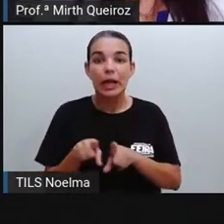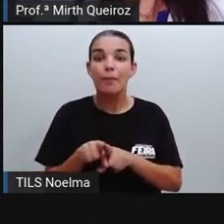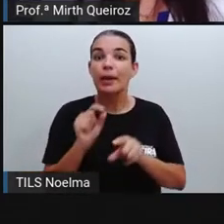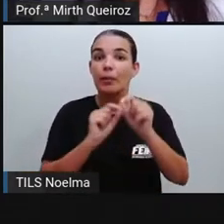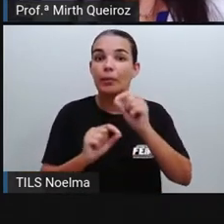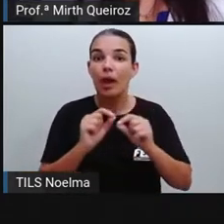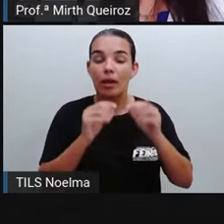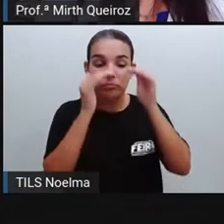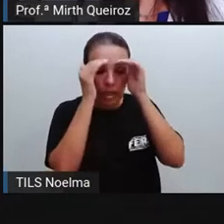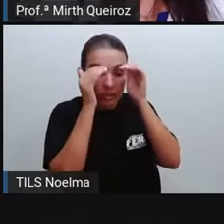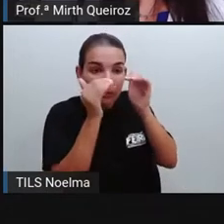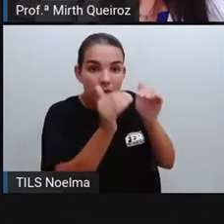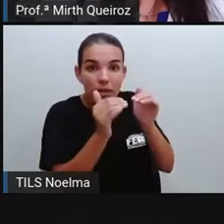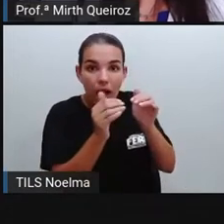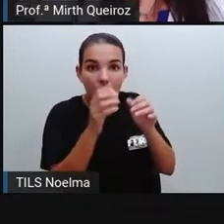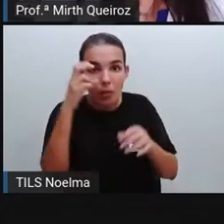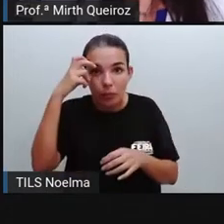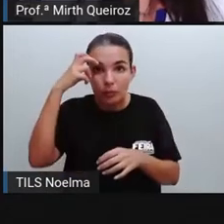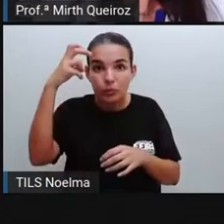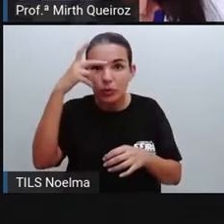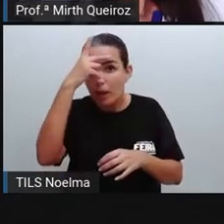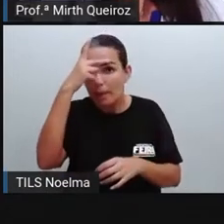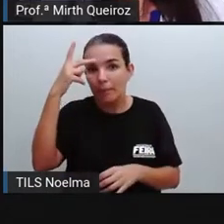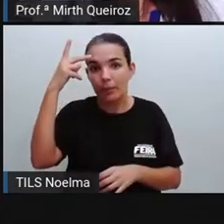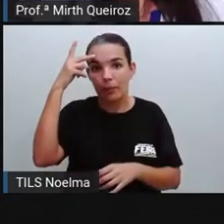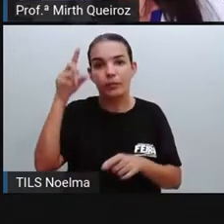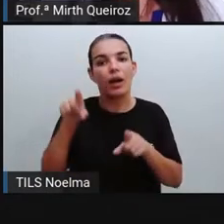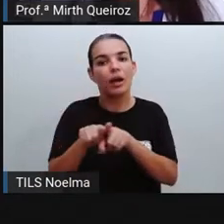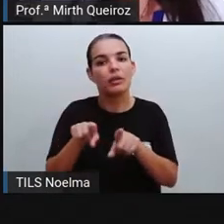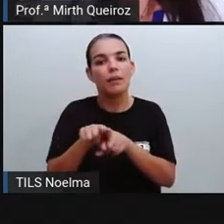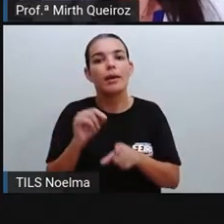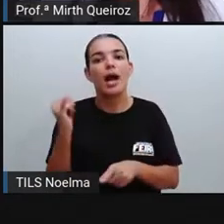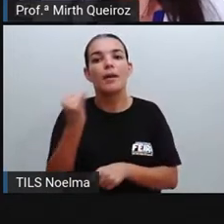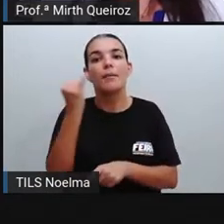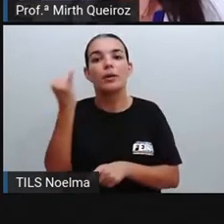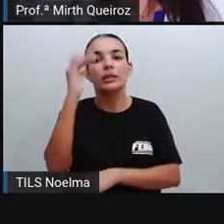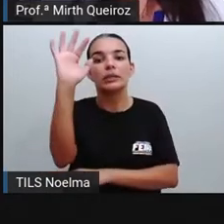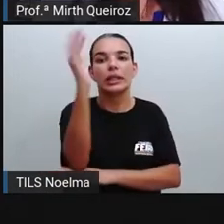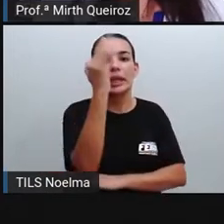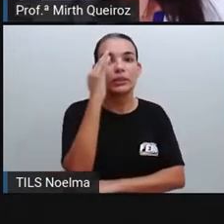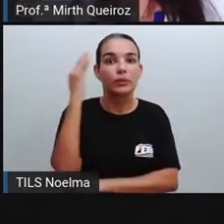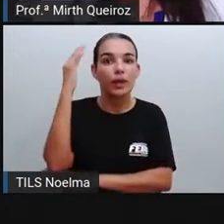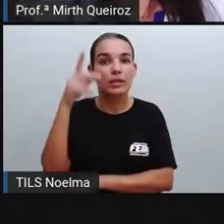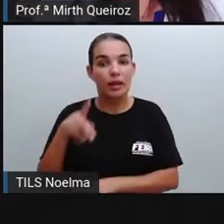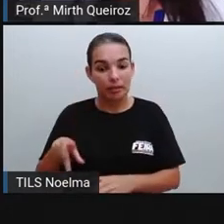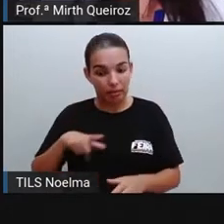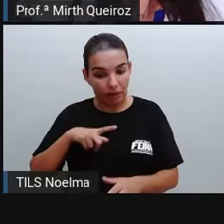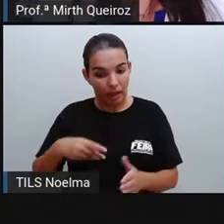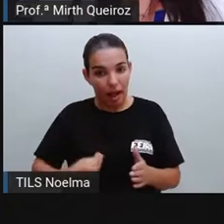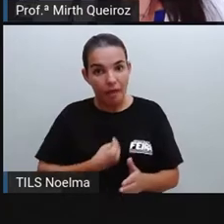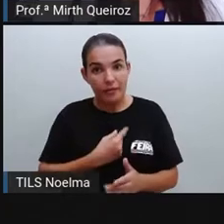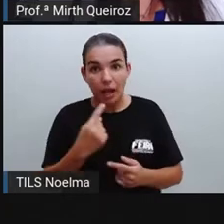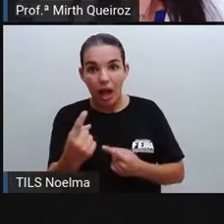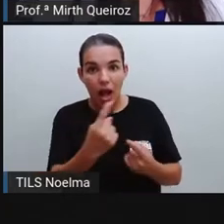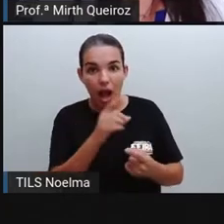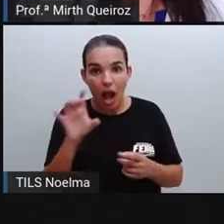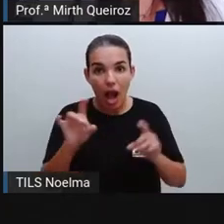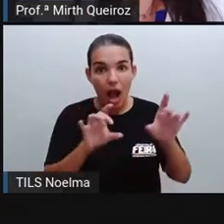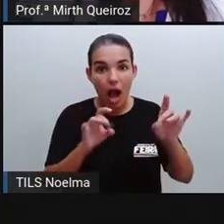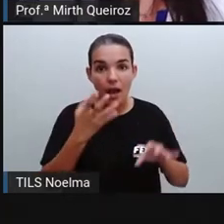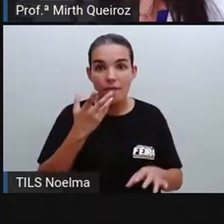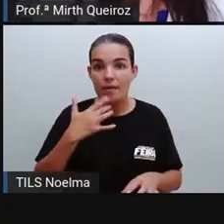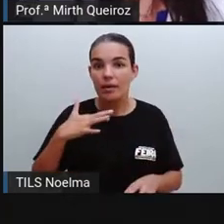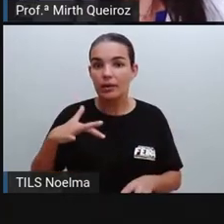elas respeitem a cultura do povo, além também da importância que a natureza tem para a vida deles, né? Por isso, as lendas, elas